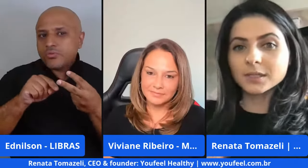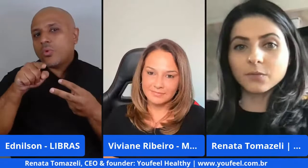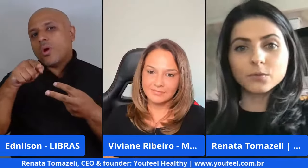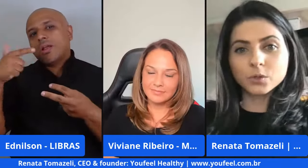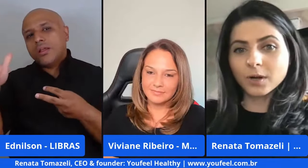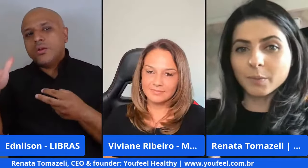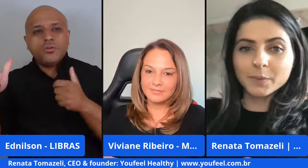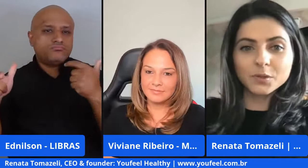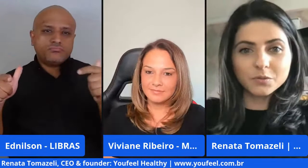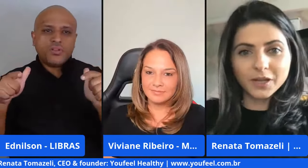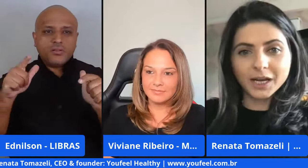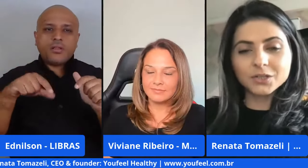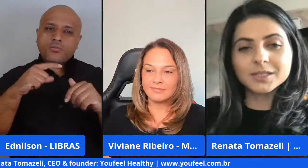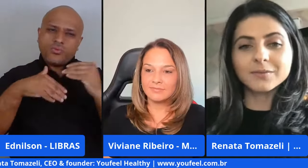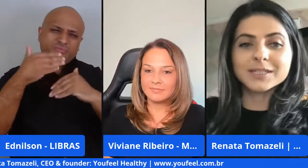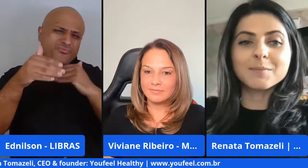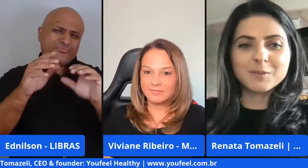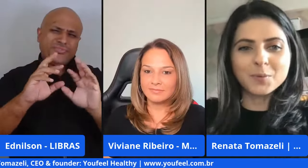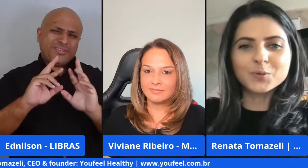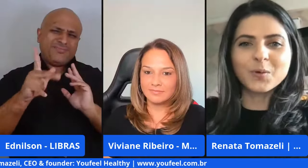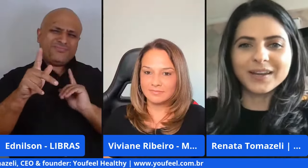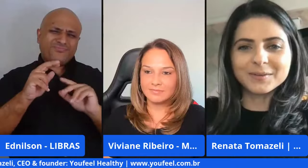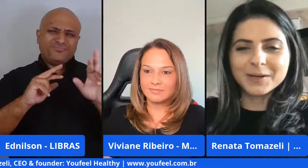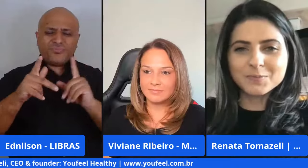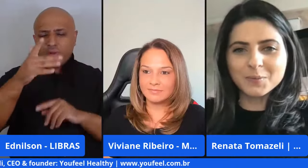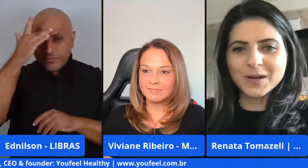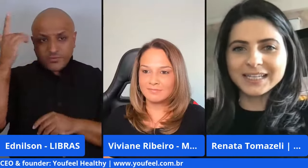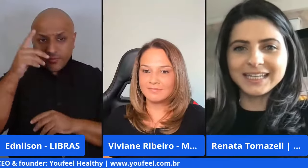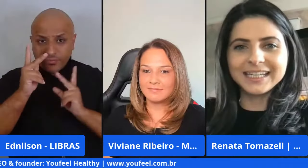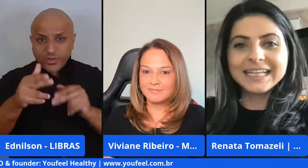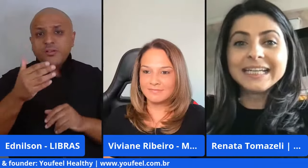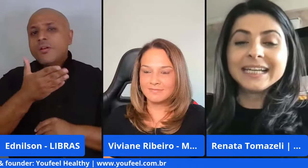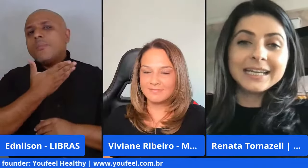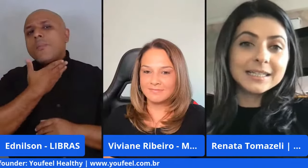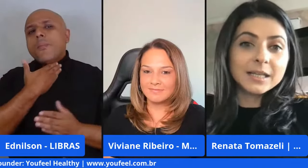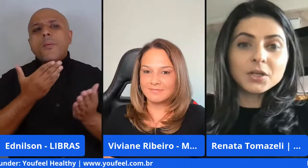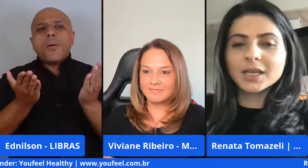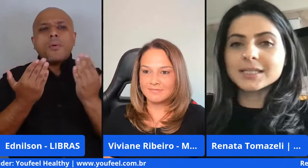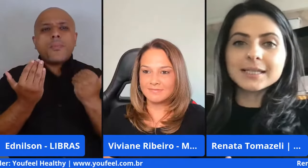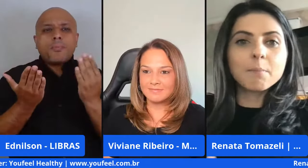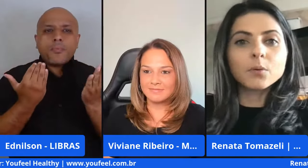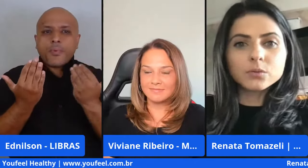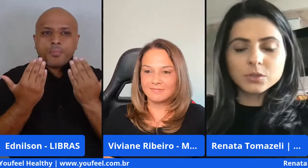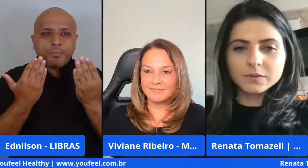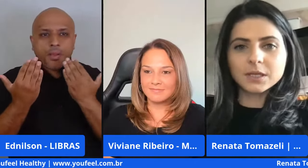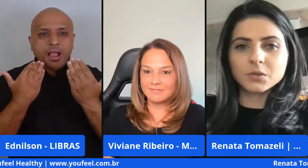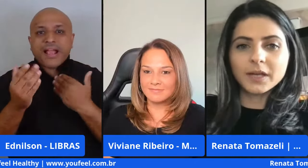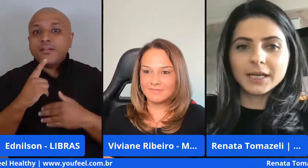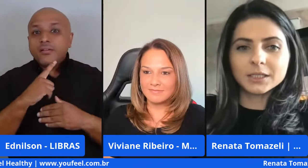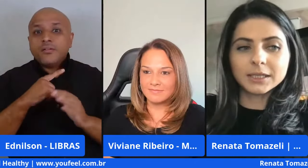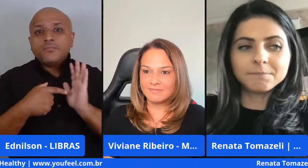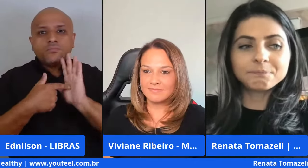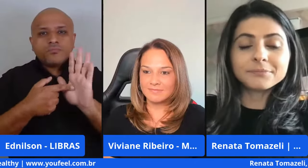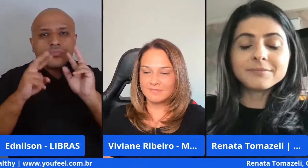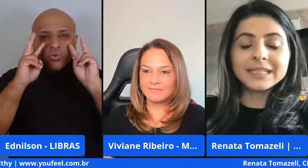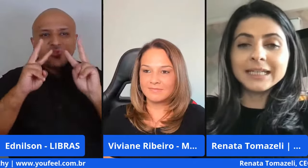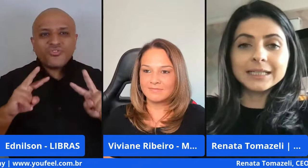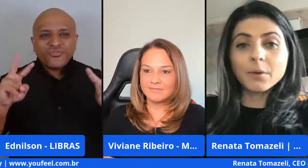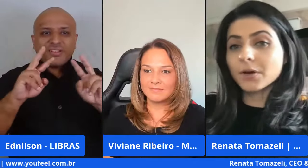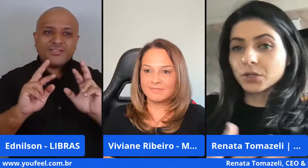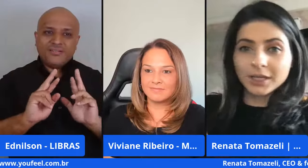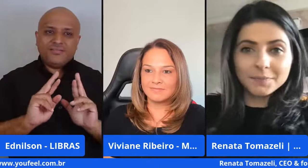eu acho que tem coisas que funcionam para pessoas diferentes né você mesmo pontuou aí no bate-papo com Aline inicialmente que existem pontos de vista diferentes né